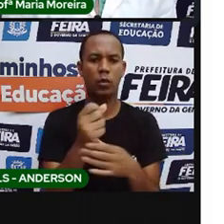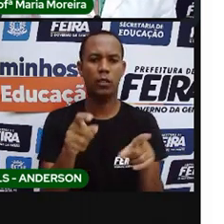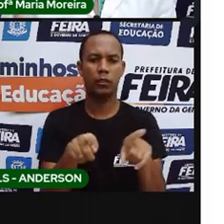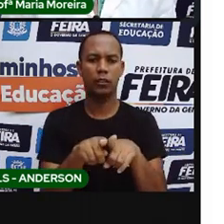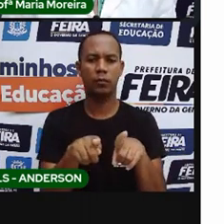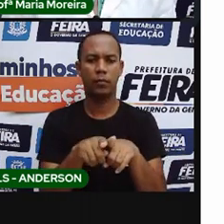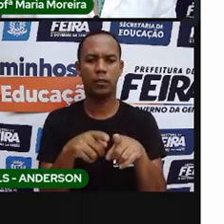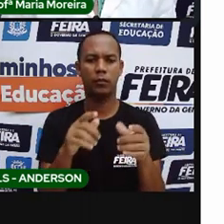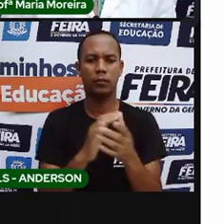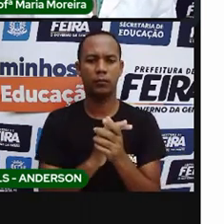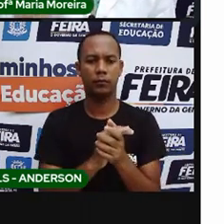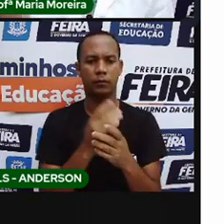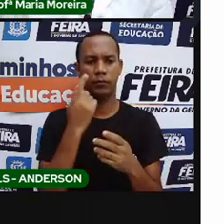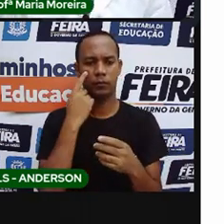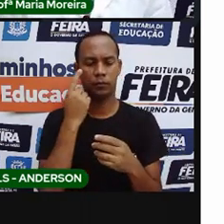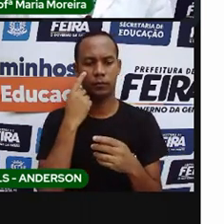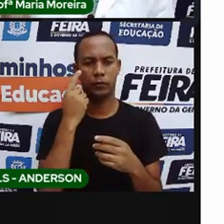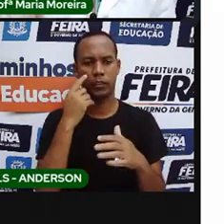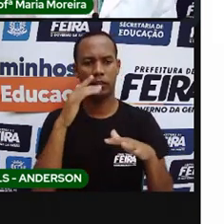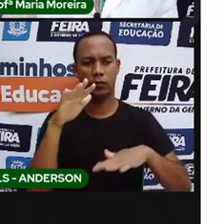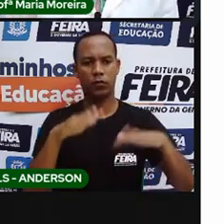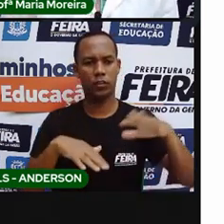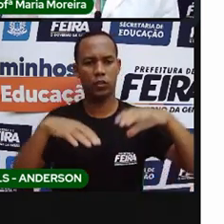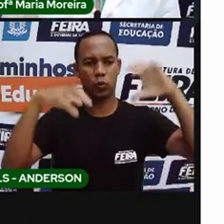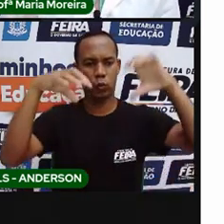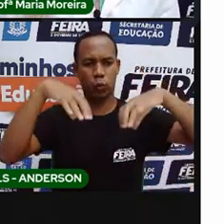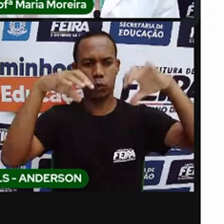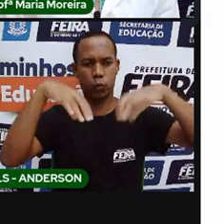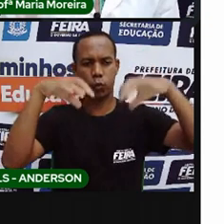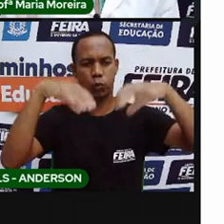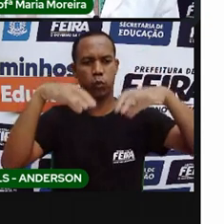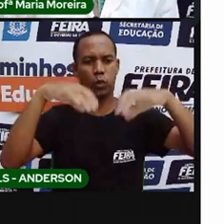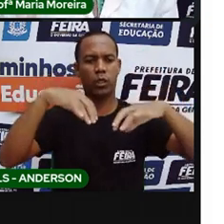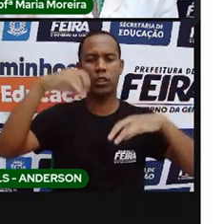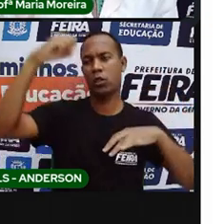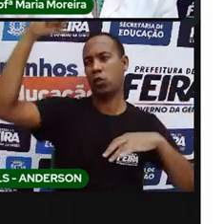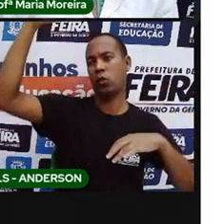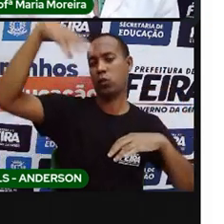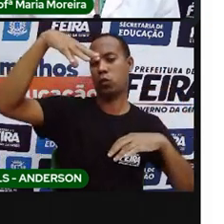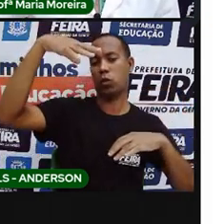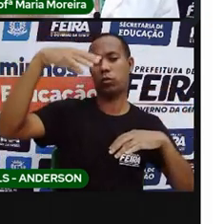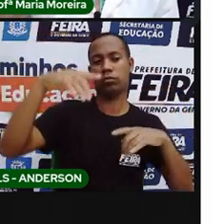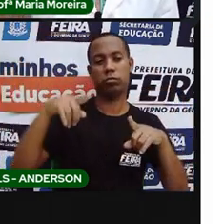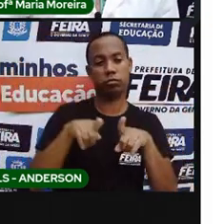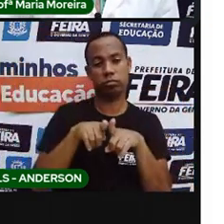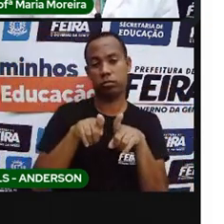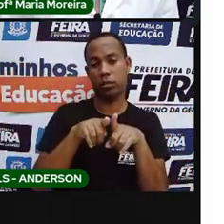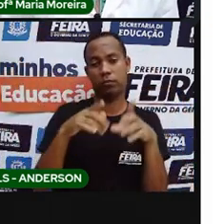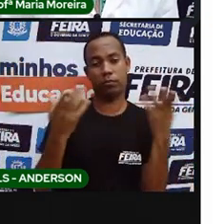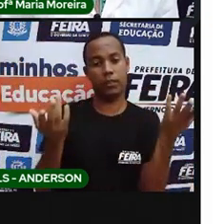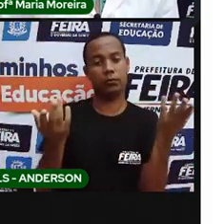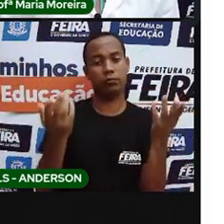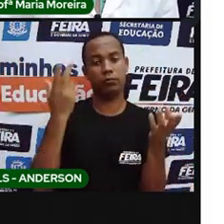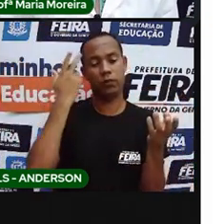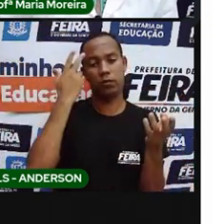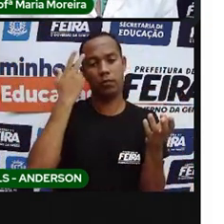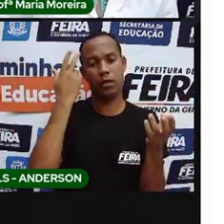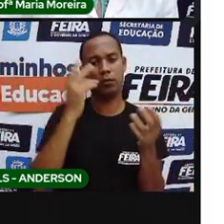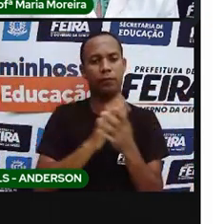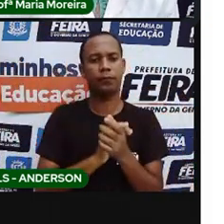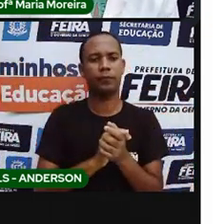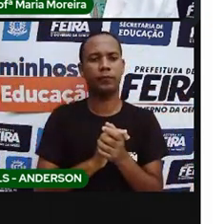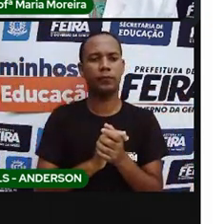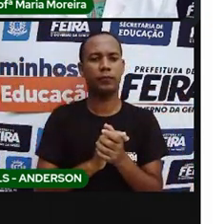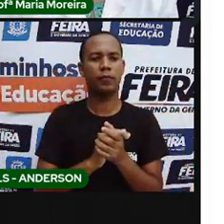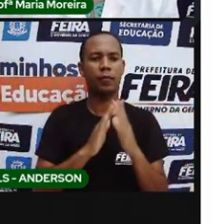climática. O que seria essa variação climática? A chuva, o sol. Então, se eu for em uma região onde não chove muito, então essas